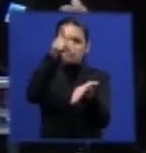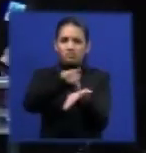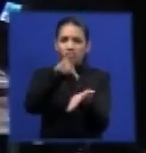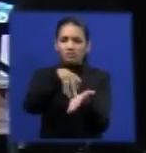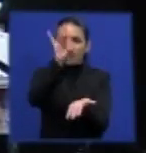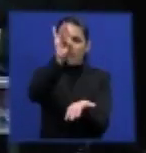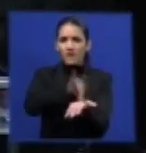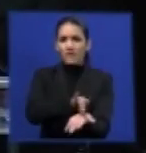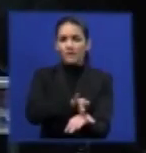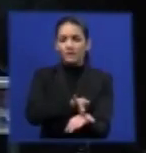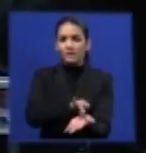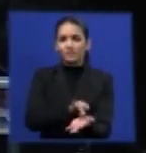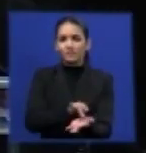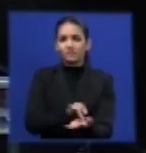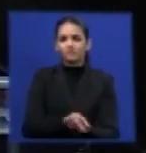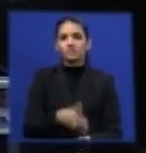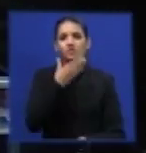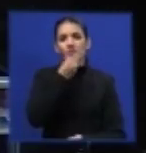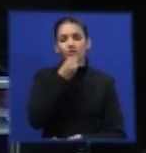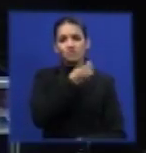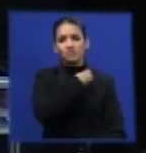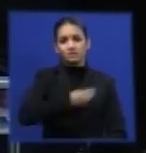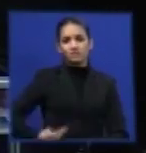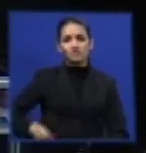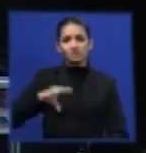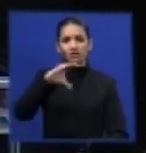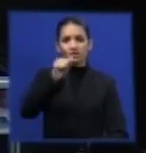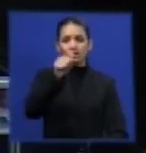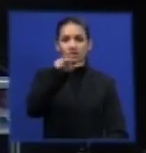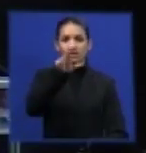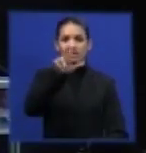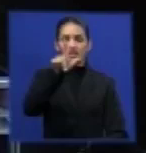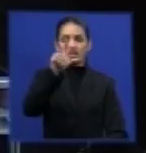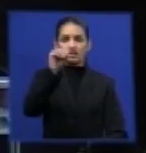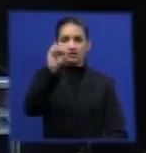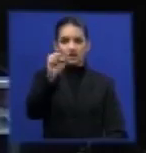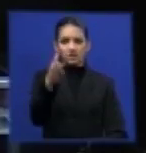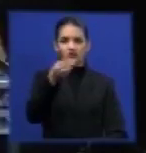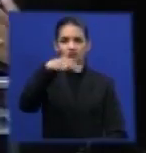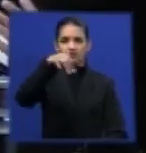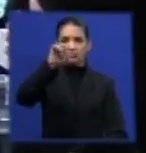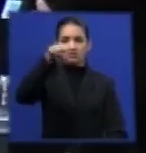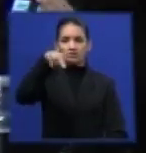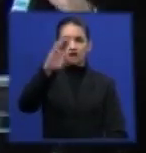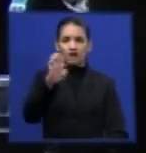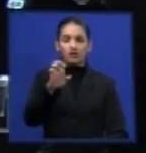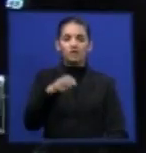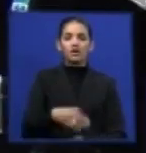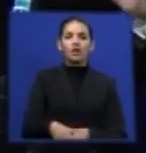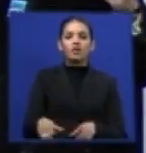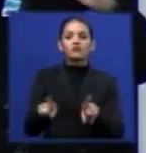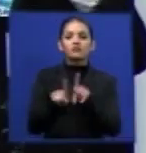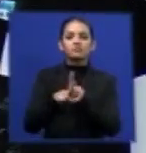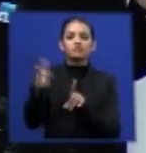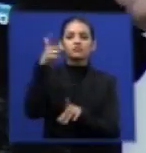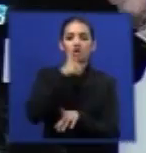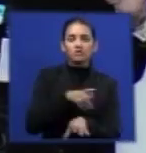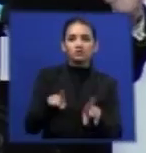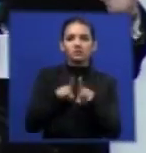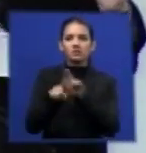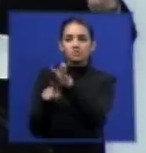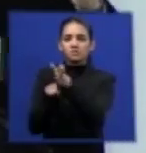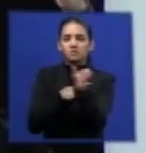ministro Carlos Mink recebeu uma relação de números. Entretanto, eu não quero dizer que exista má fé de ninguém, isso não.